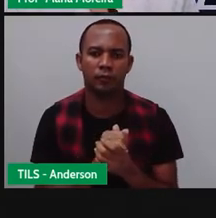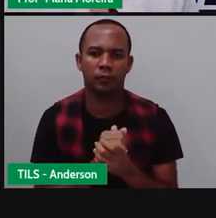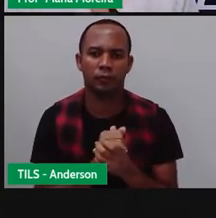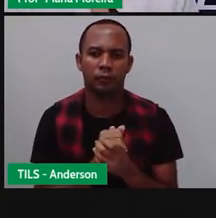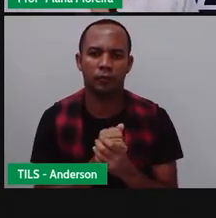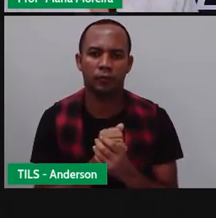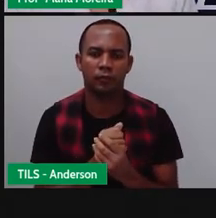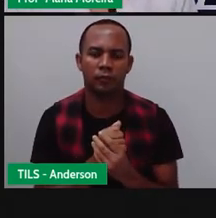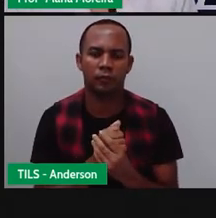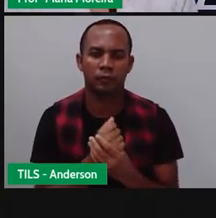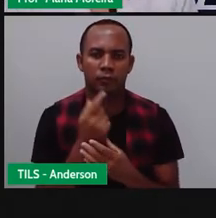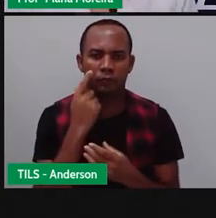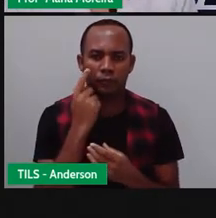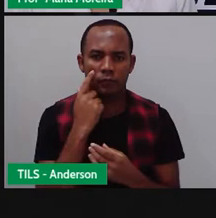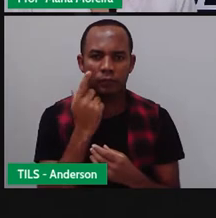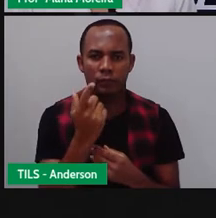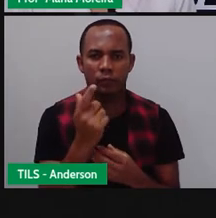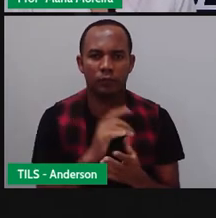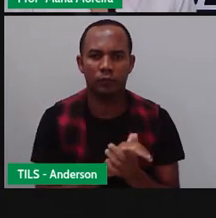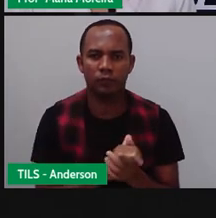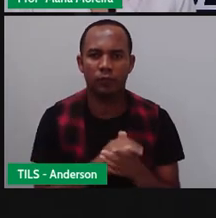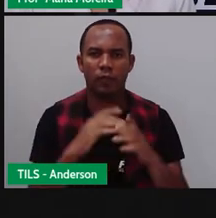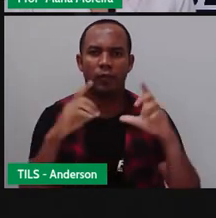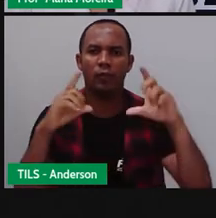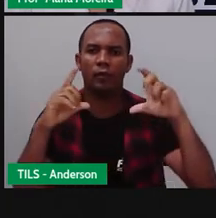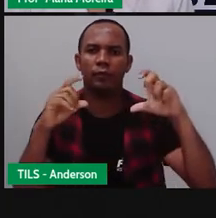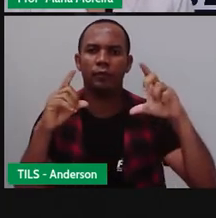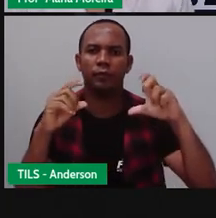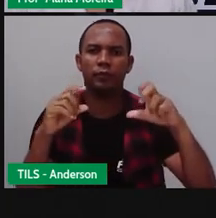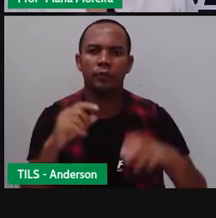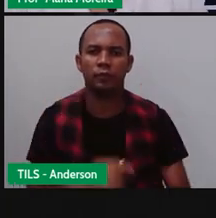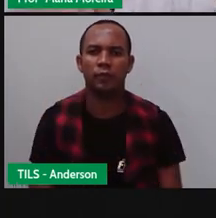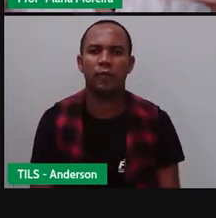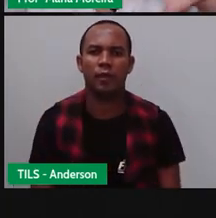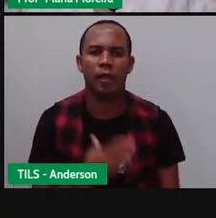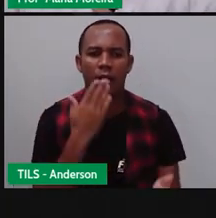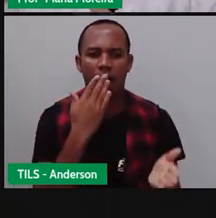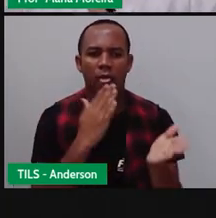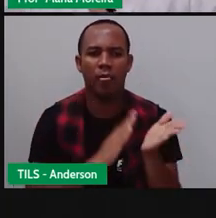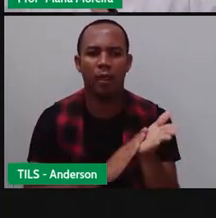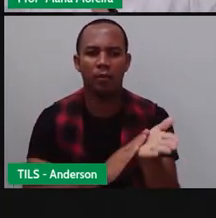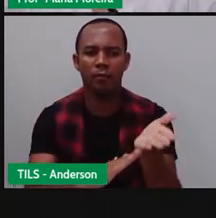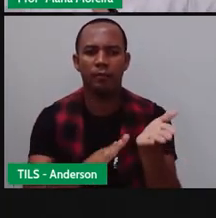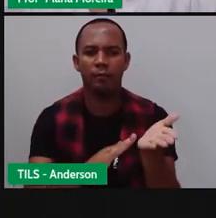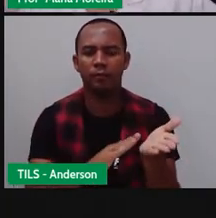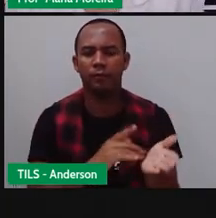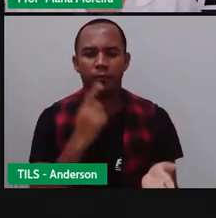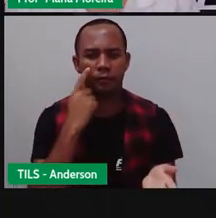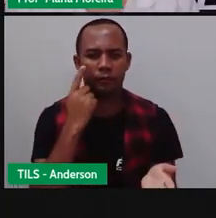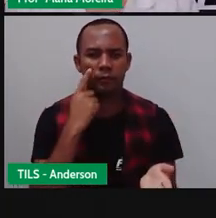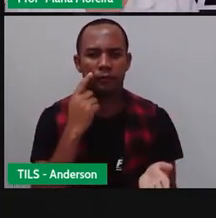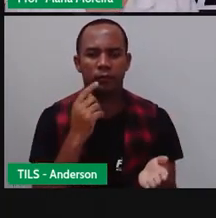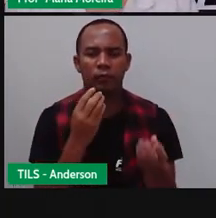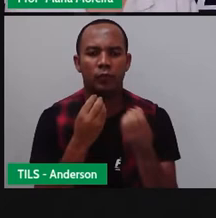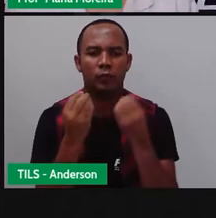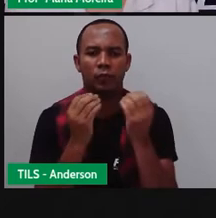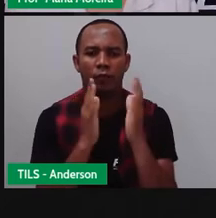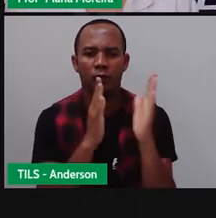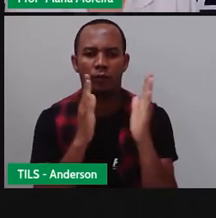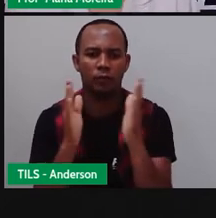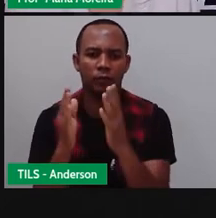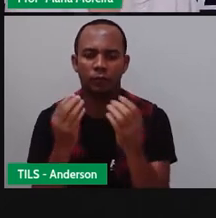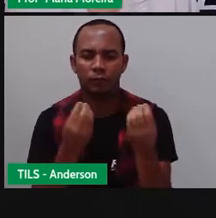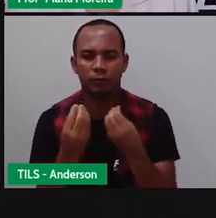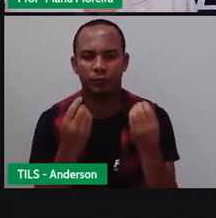A Pro trouxe aqui pra vocês, né? Uma imagem de um bilhete. E aí, ela trouxe a imagem que já vem separadinha aí com as